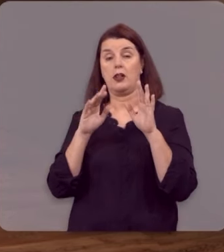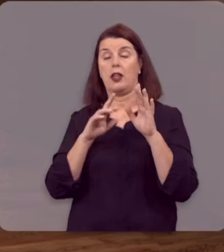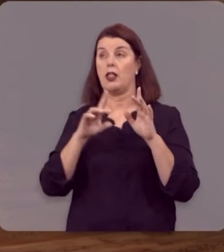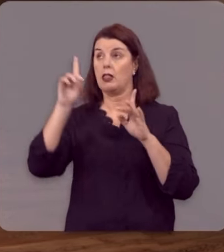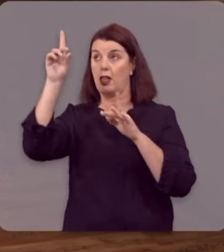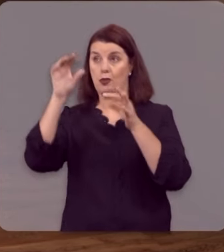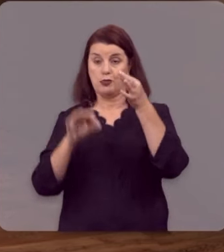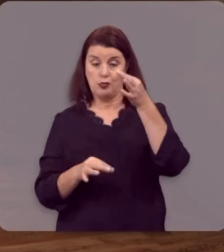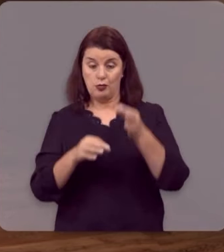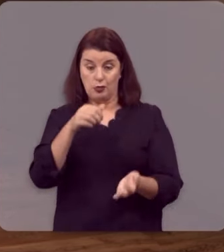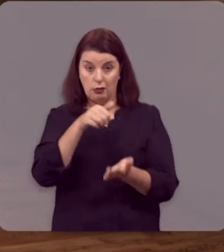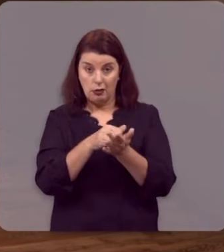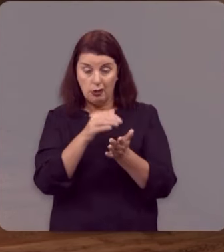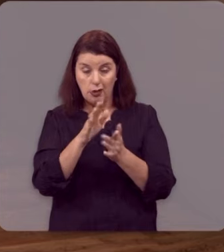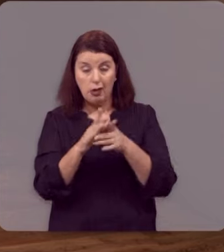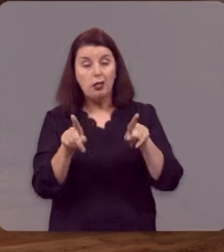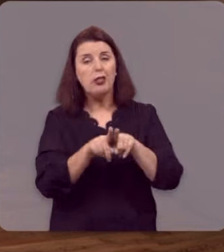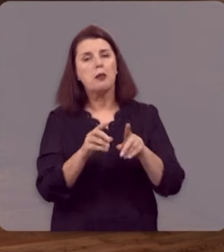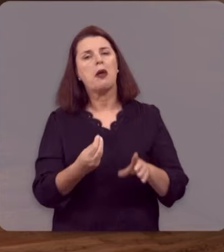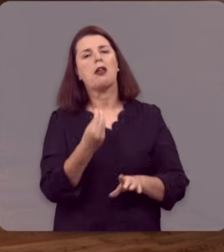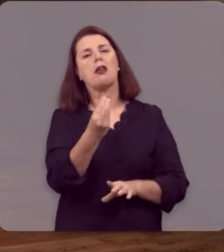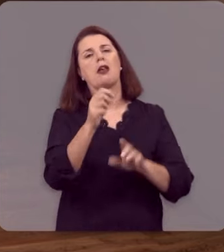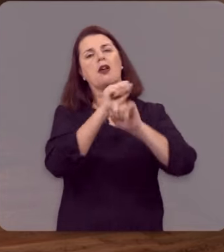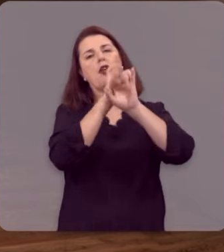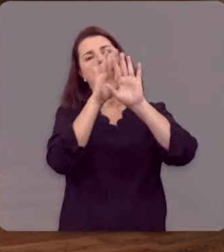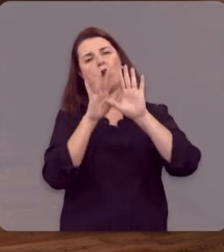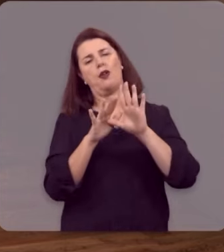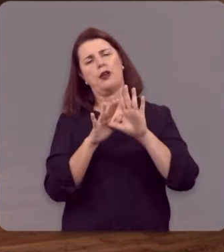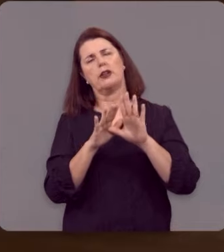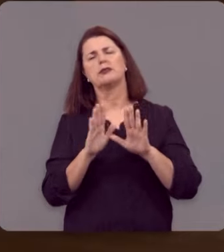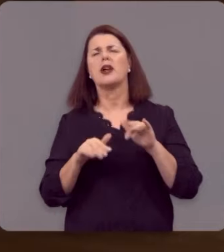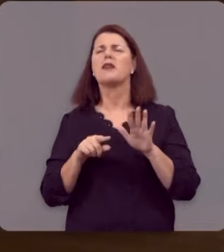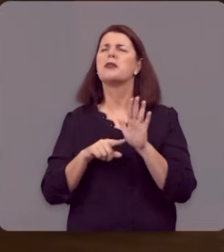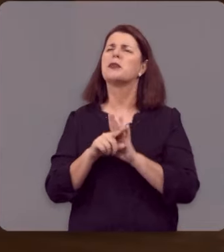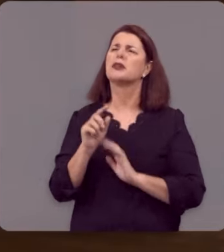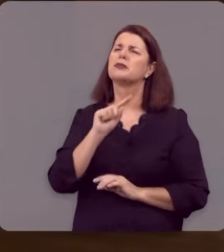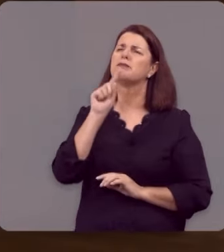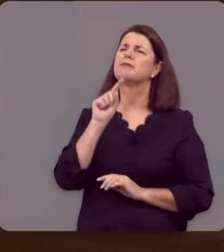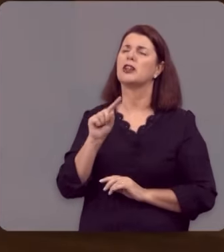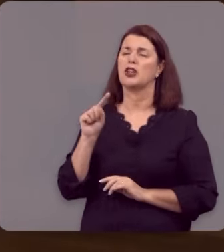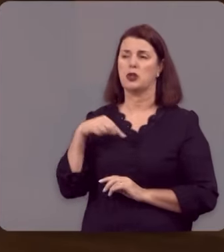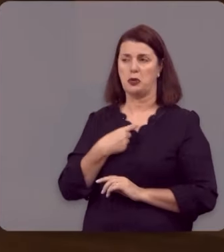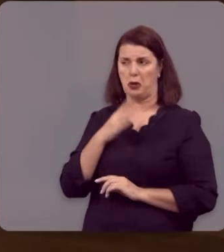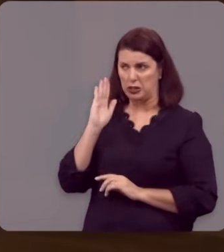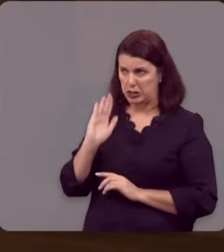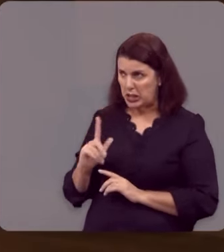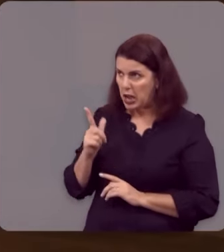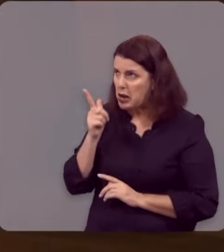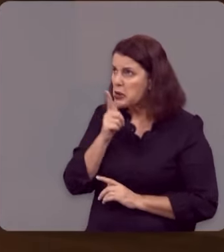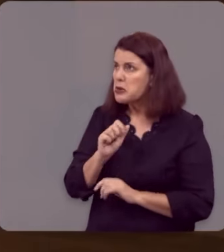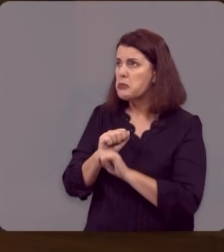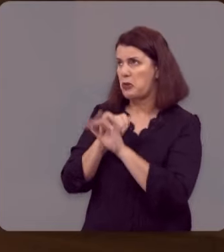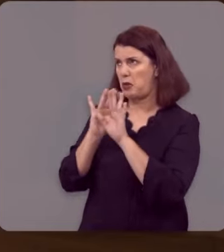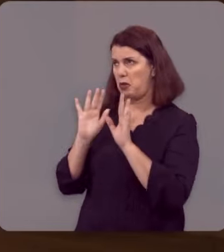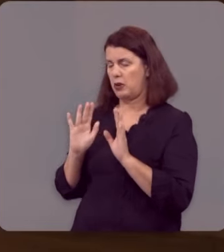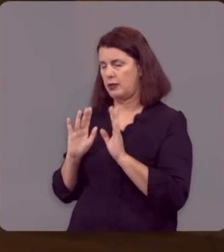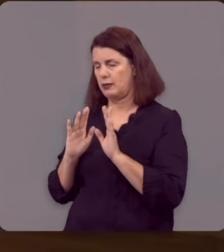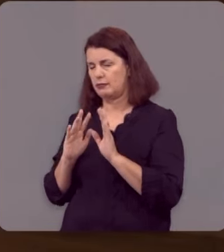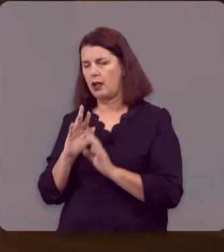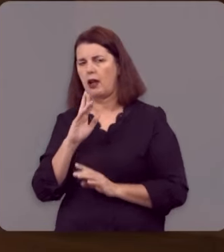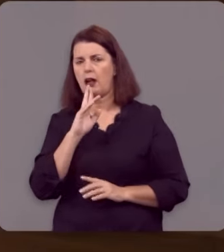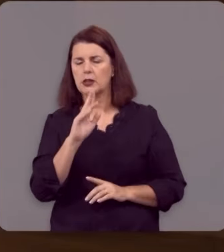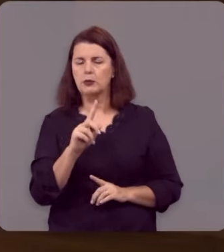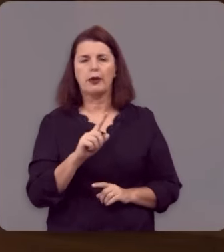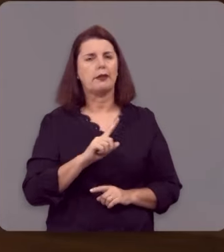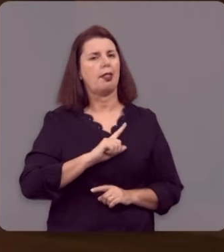justicou, a esses Deus também glorificou. Talvez você pergunte, mas nós já estamos glorificados? E a